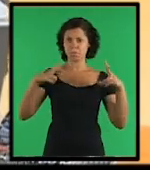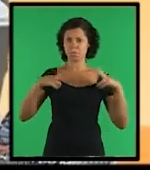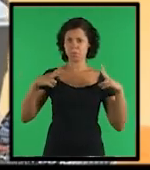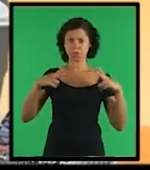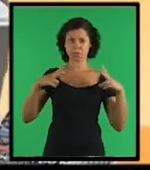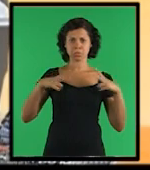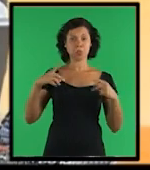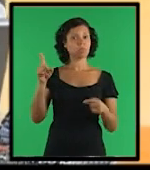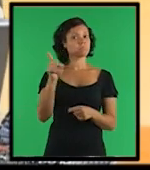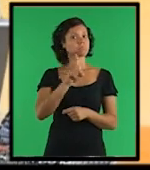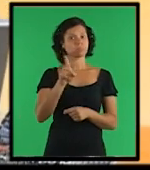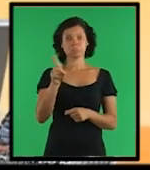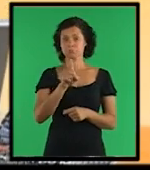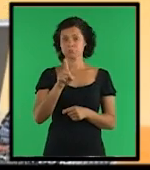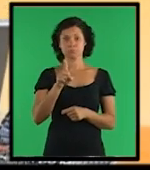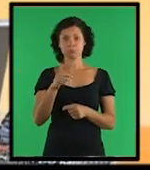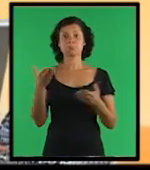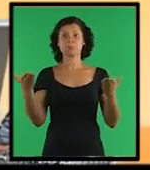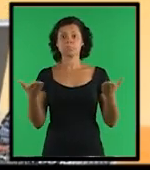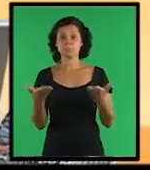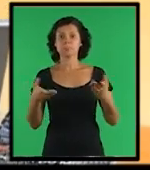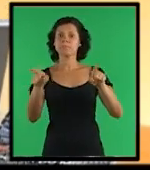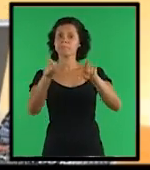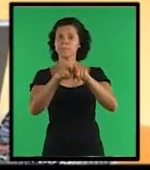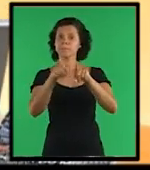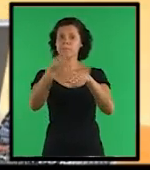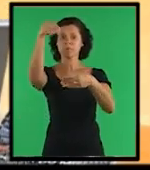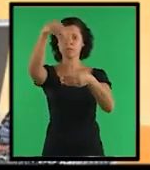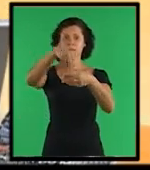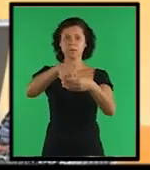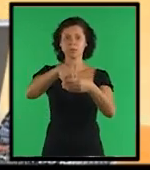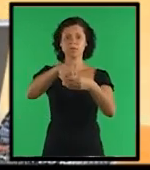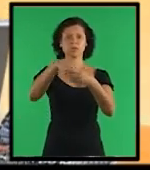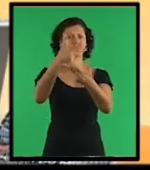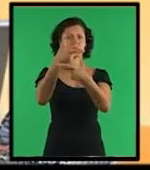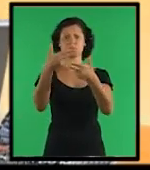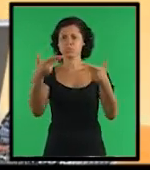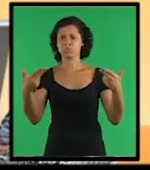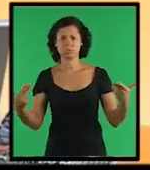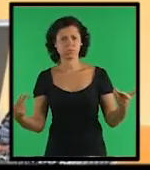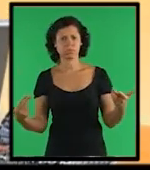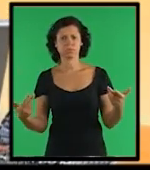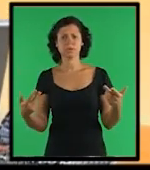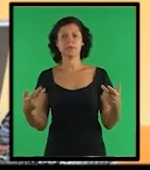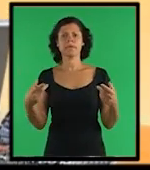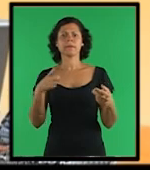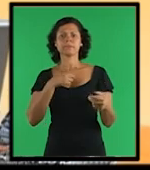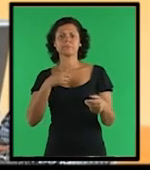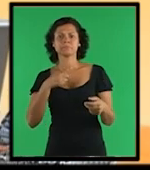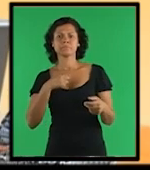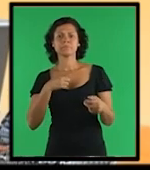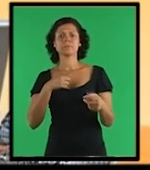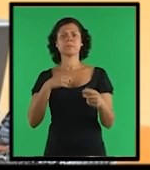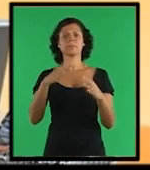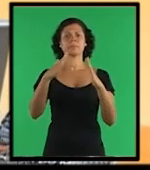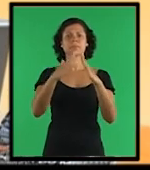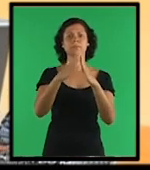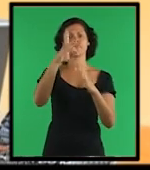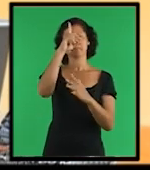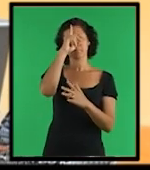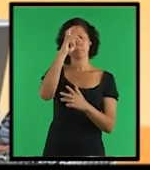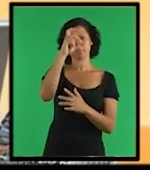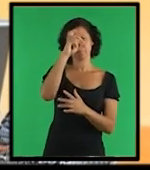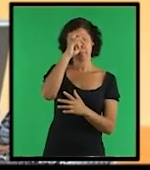de uso exclusivamente pessoal e passou a ocupar espaços de natureza acadêmica e científica, portanto em benefício coletivo,